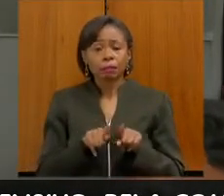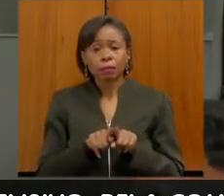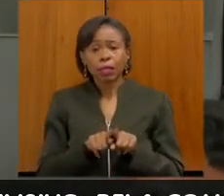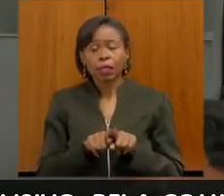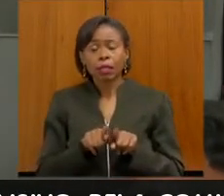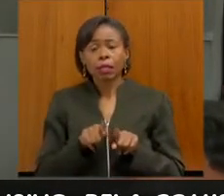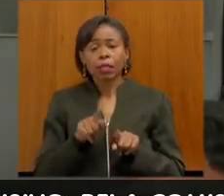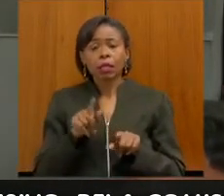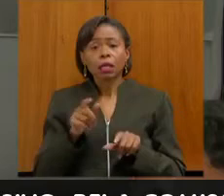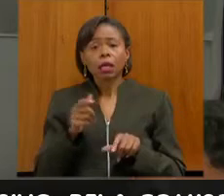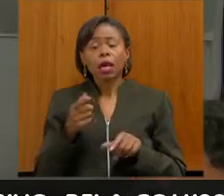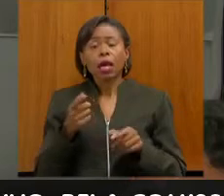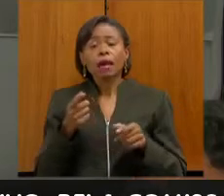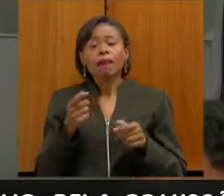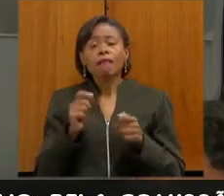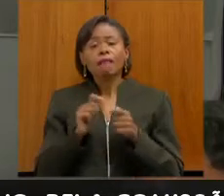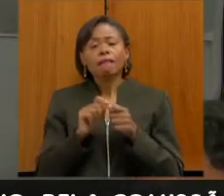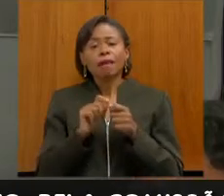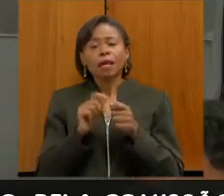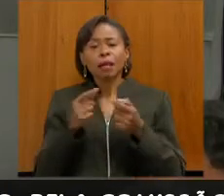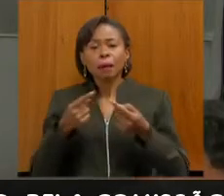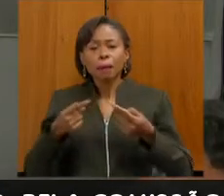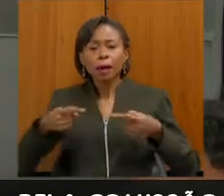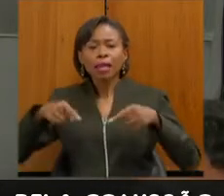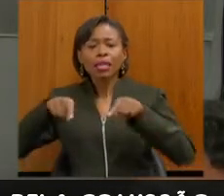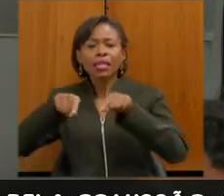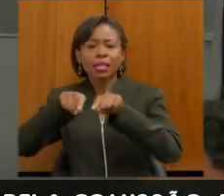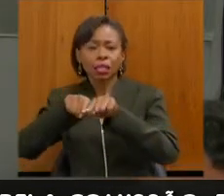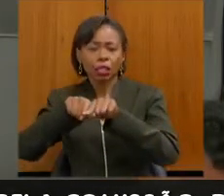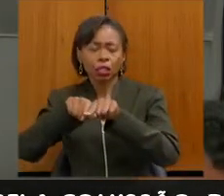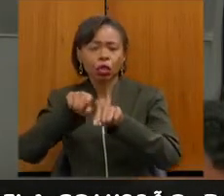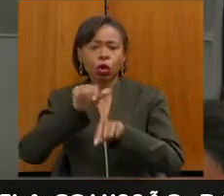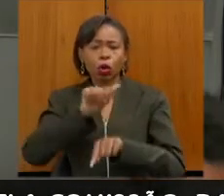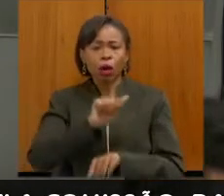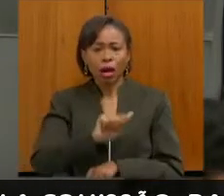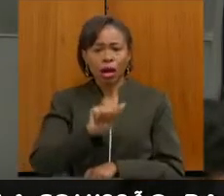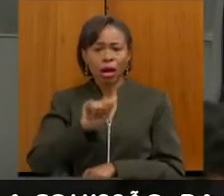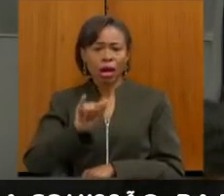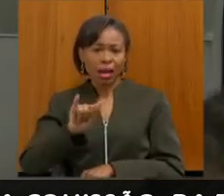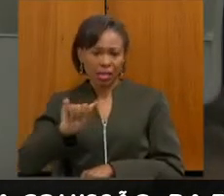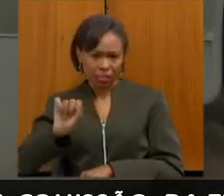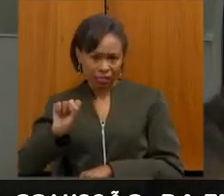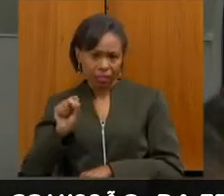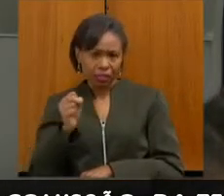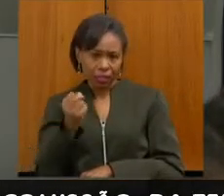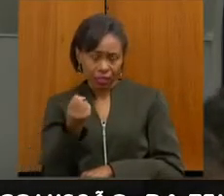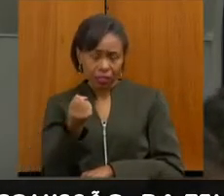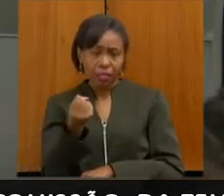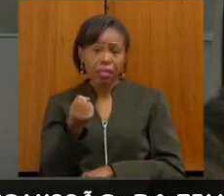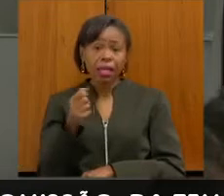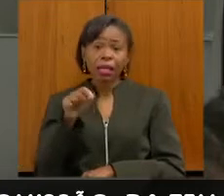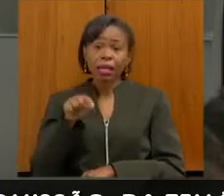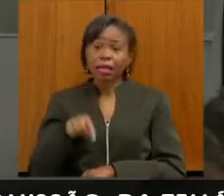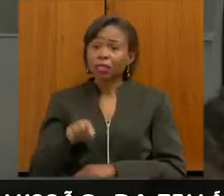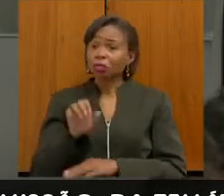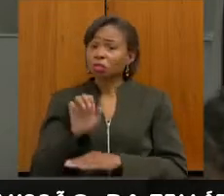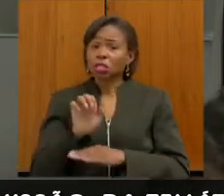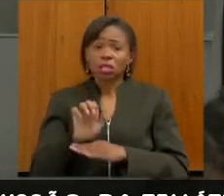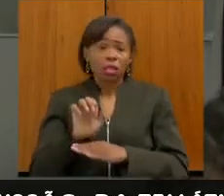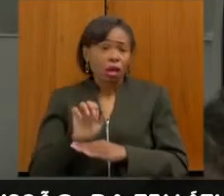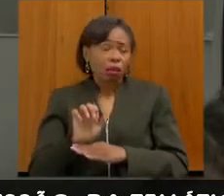fazer parcerias também com as AIS, que no Estado quase não tem,